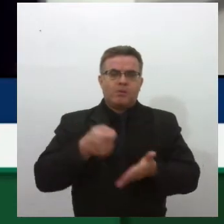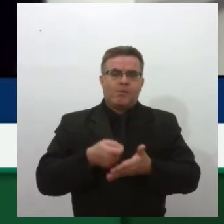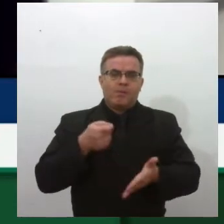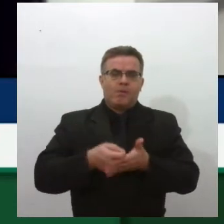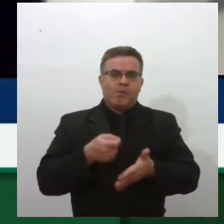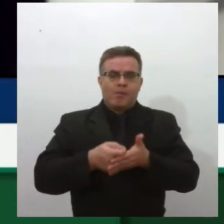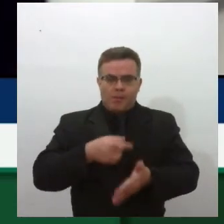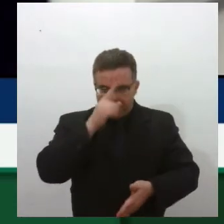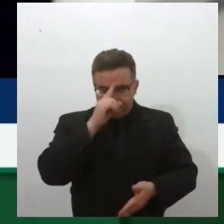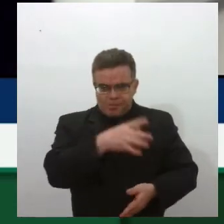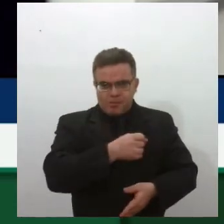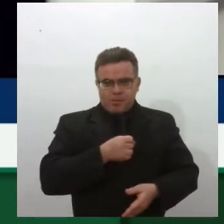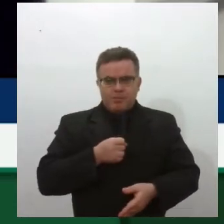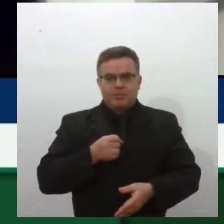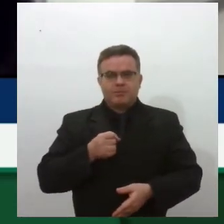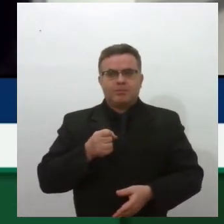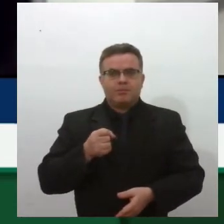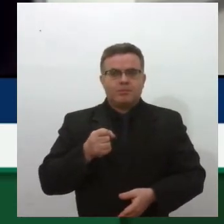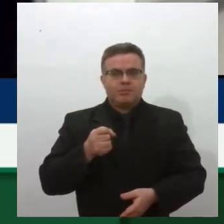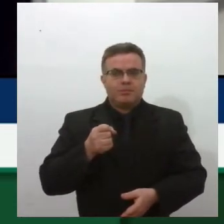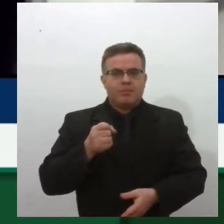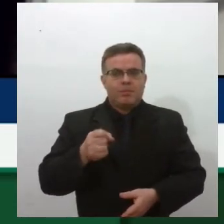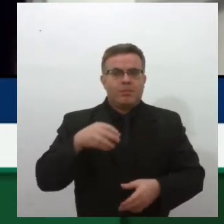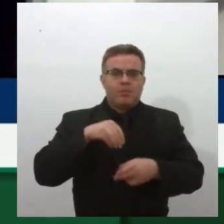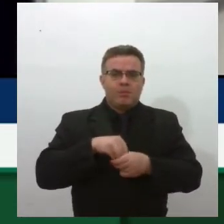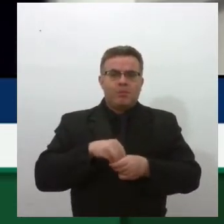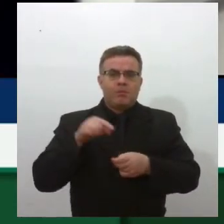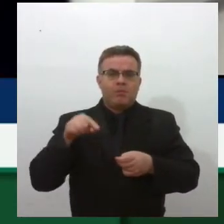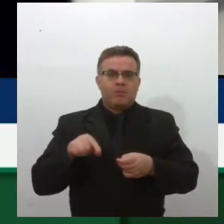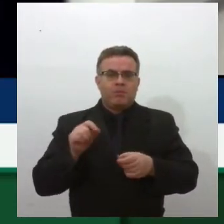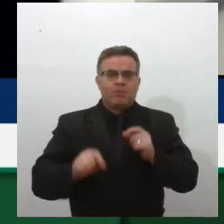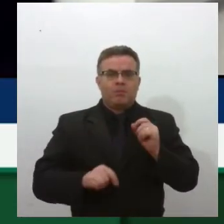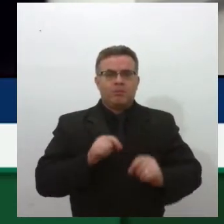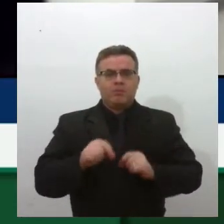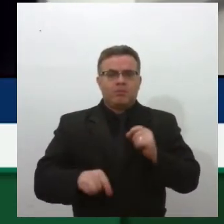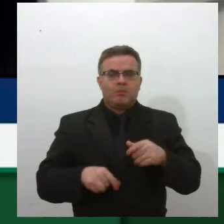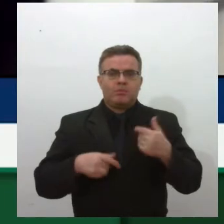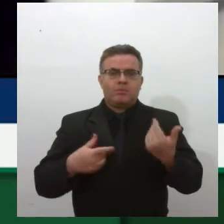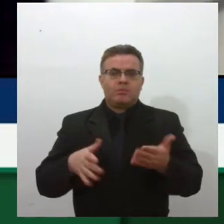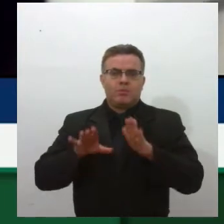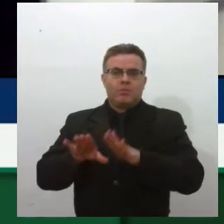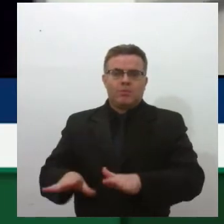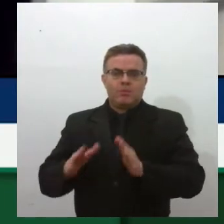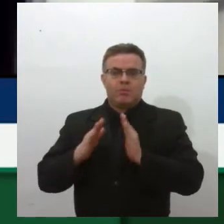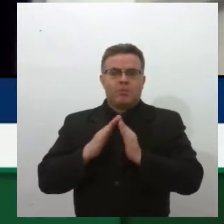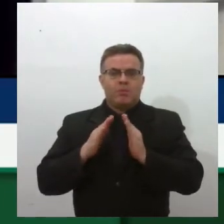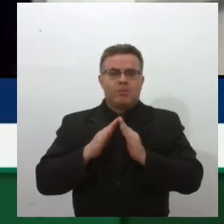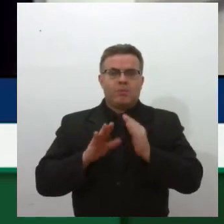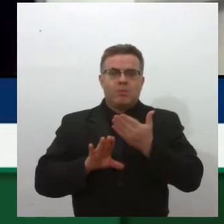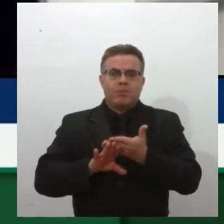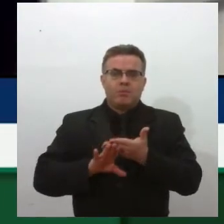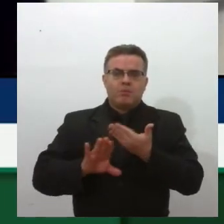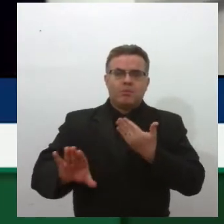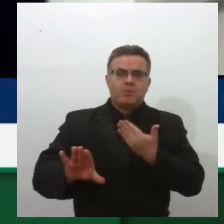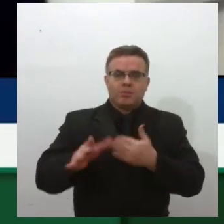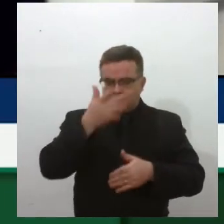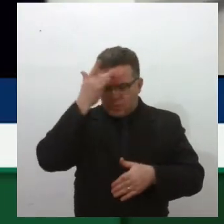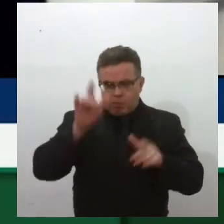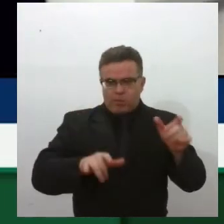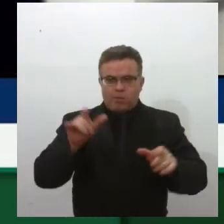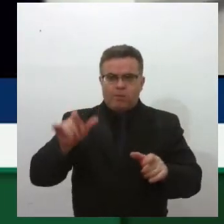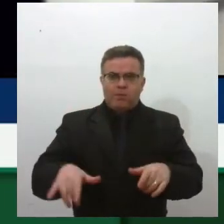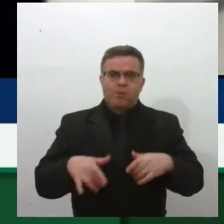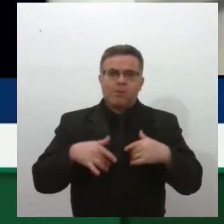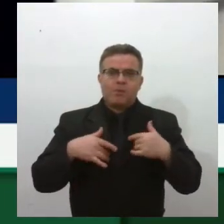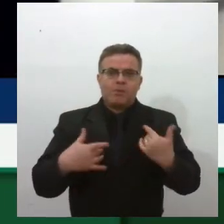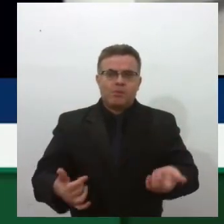encaminhar para um serviço interno, né, mas que você fique reservada das outras pessoas. Aí que foi